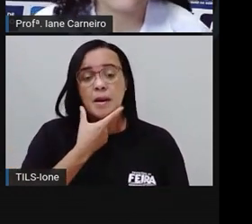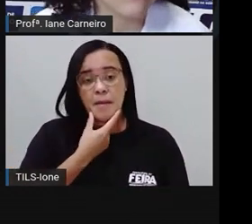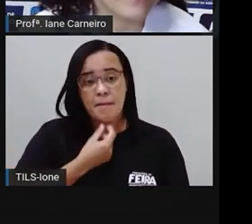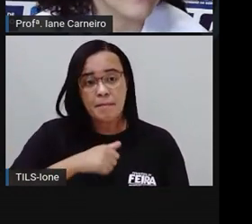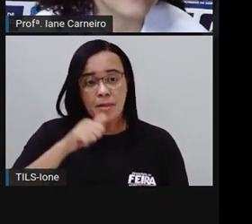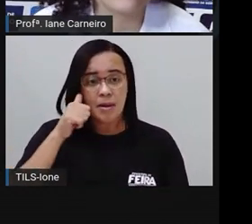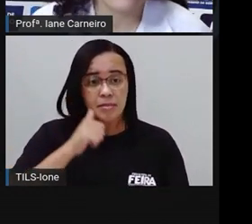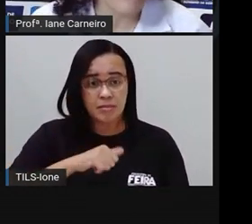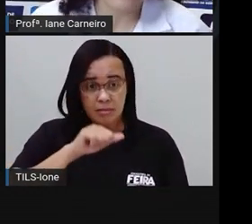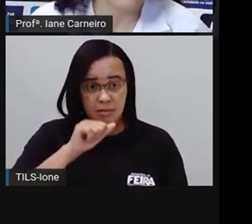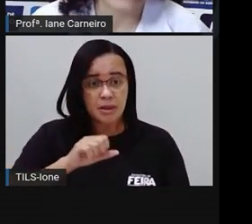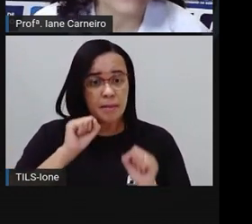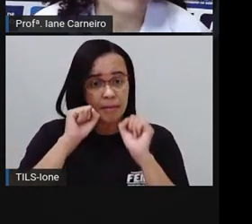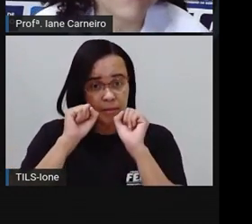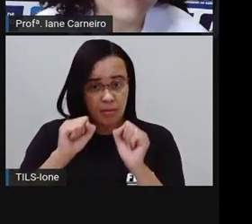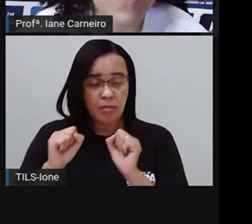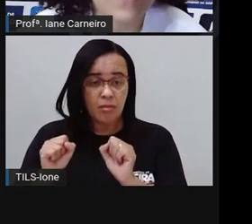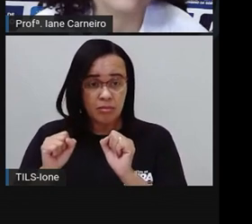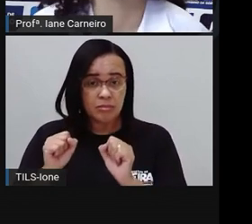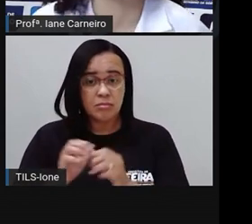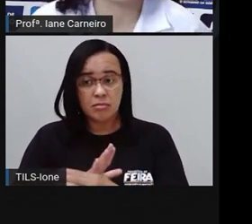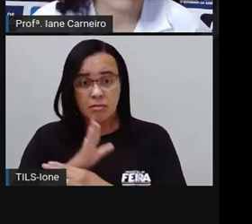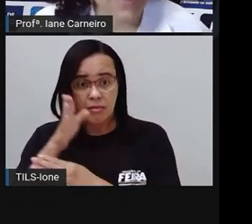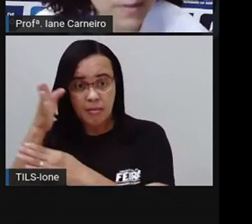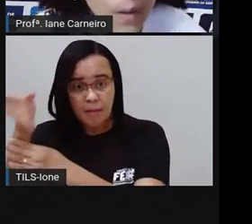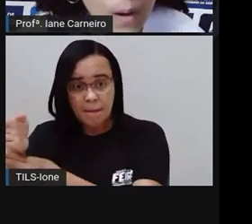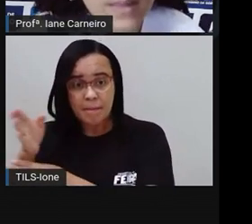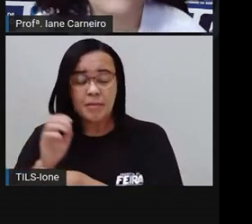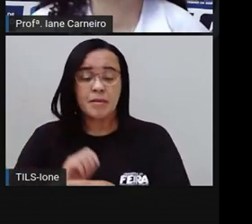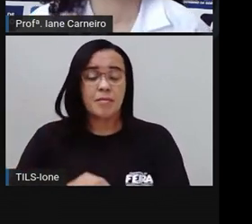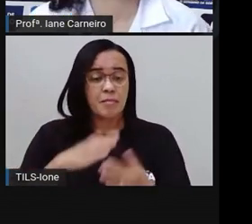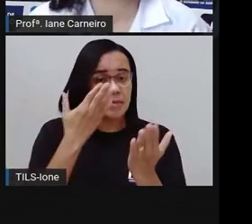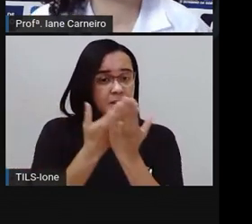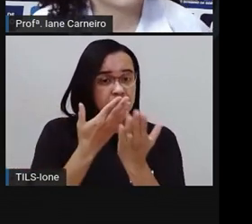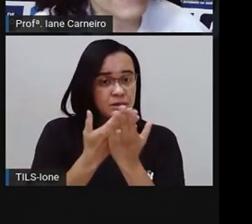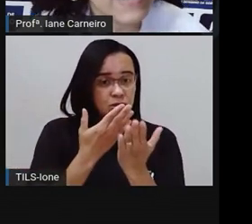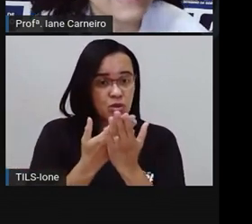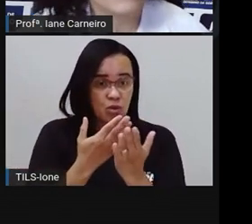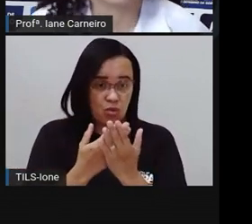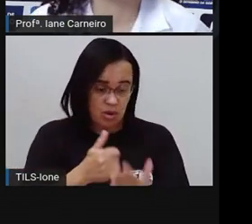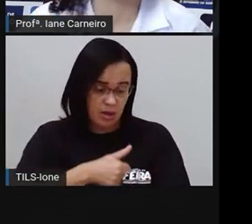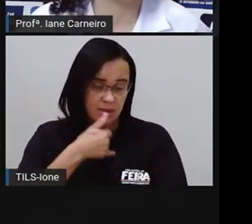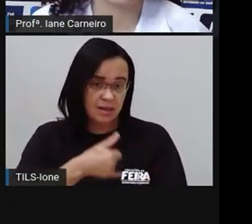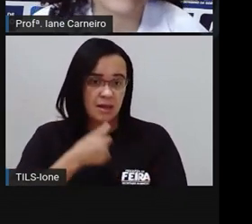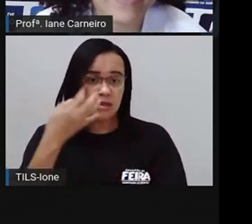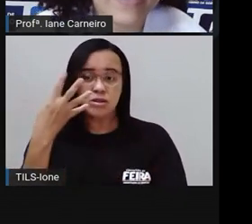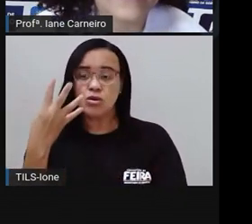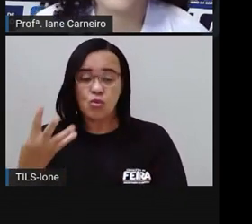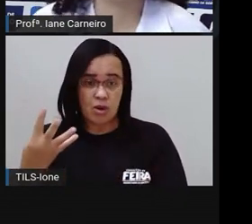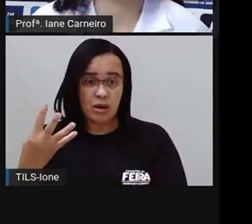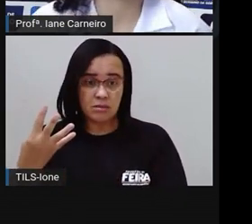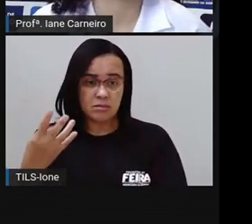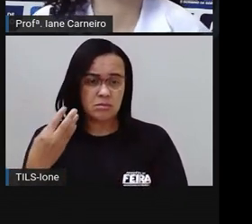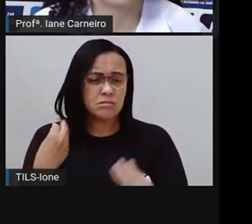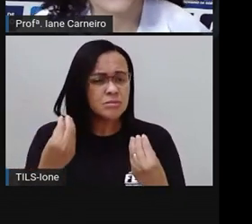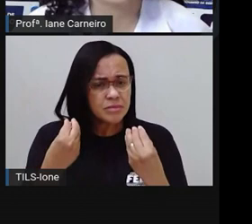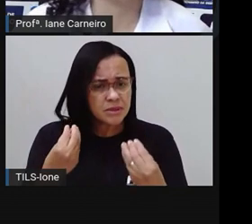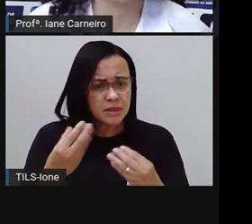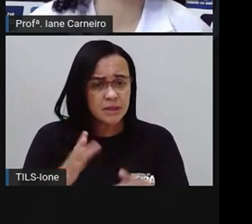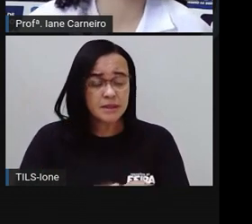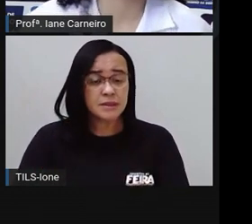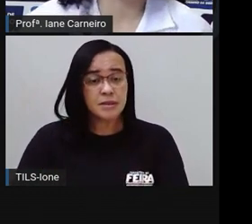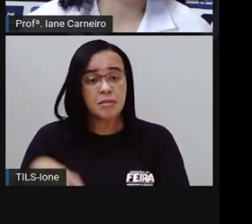Criança de quatro anos não pode ficar sem ir para a escola. Precisa ir para a escola para aprender, a conviver, né? E aprender